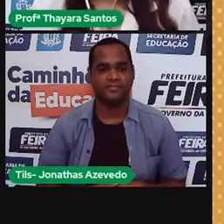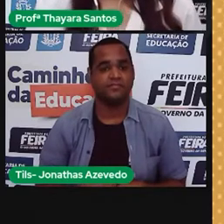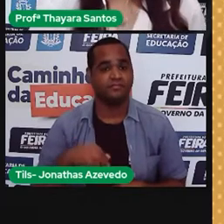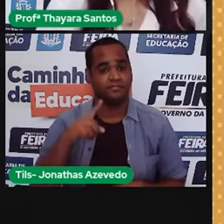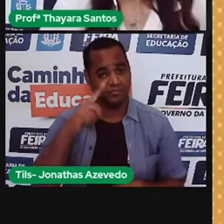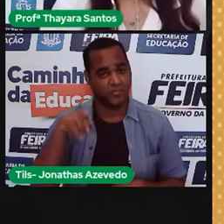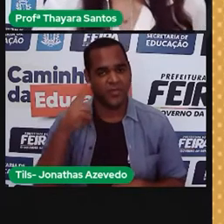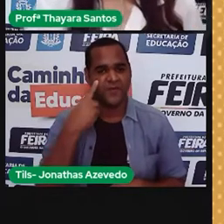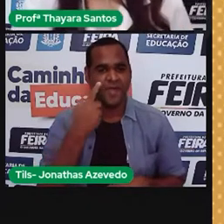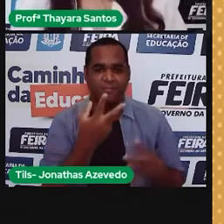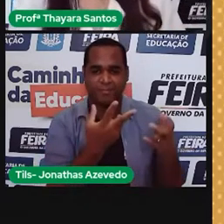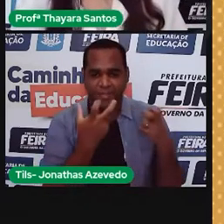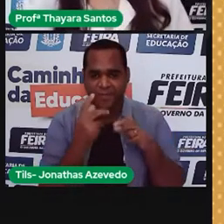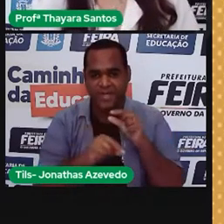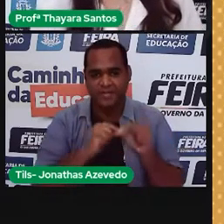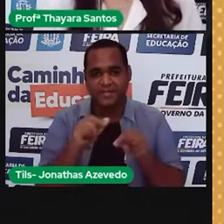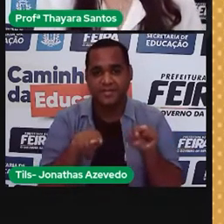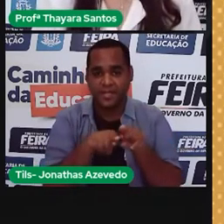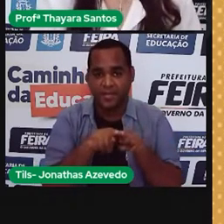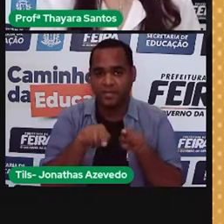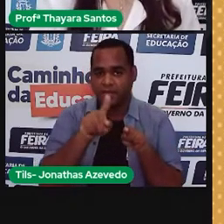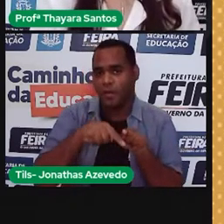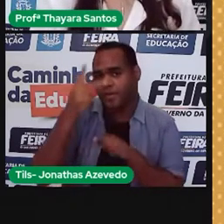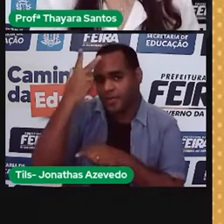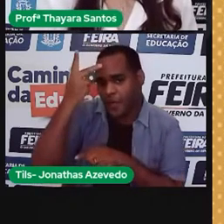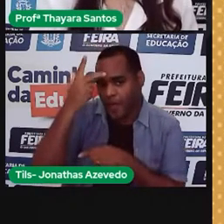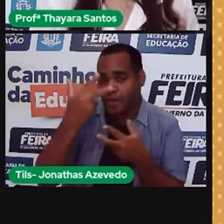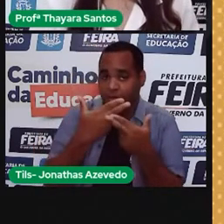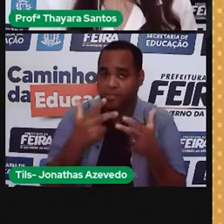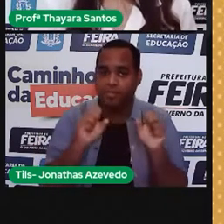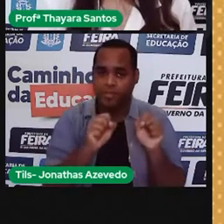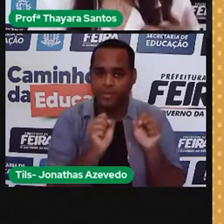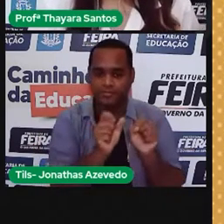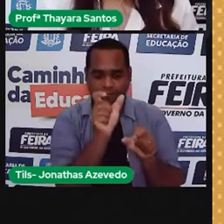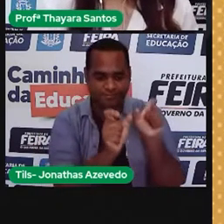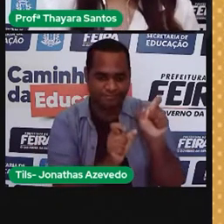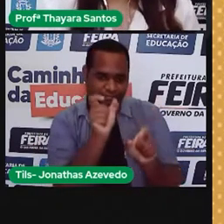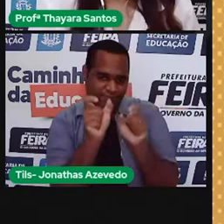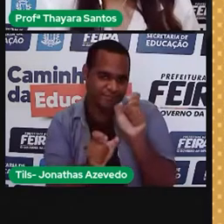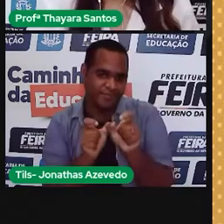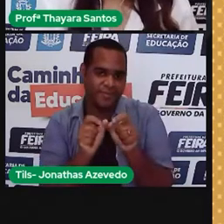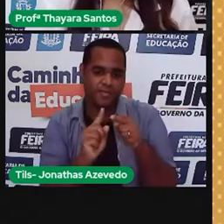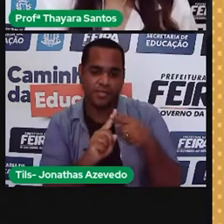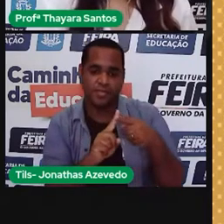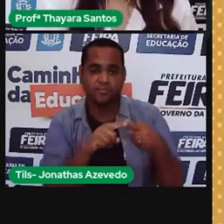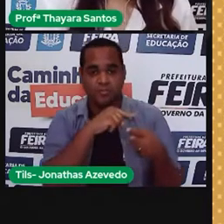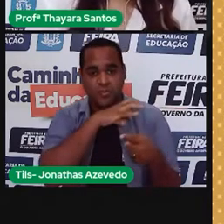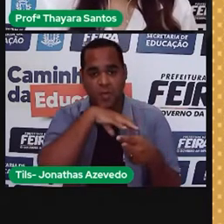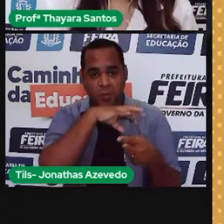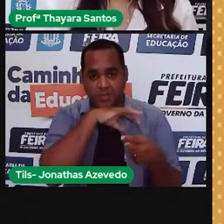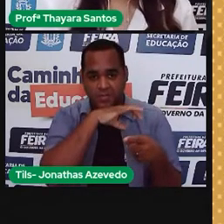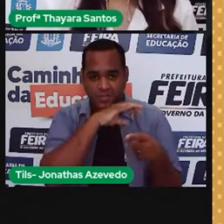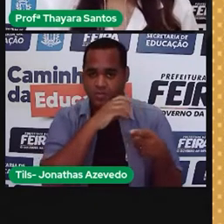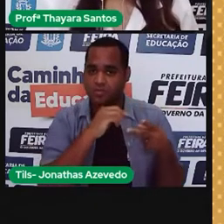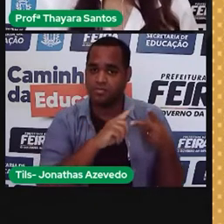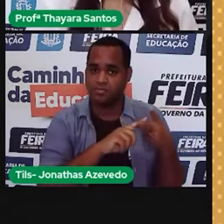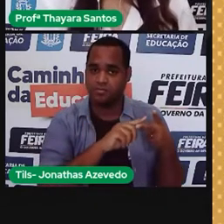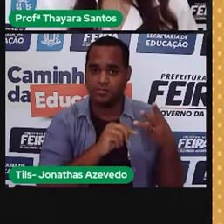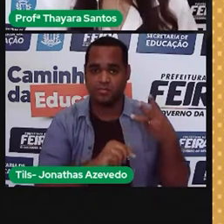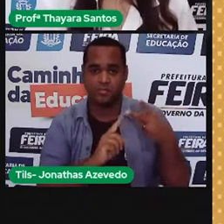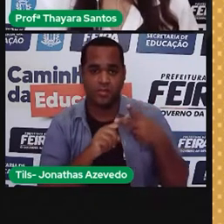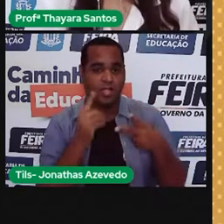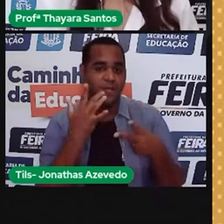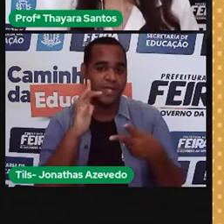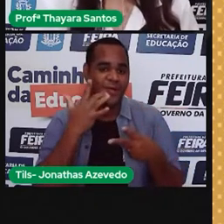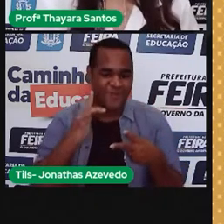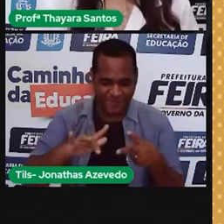A gente viu que os materiais naturais eles podem ser classificados de acordo com a origem, então a gente tem materiais naturais de origem animal,